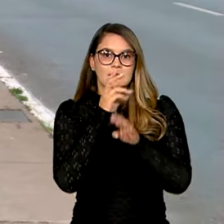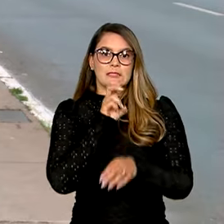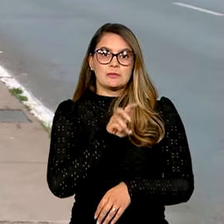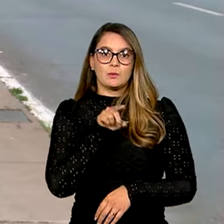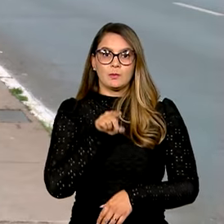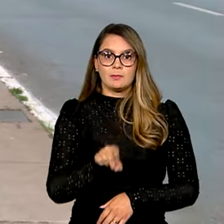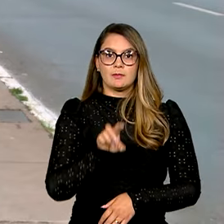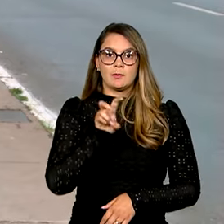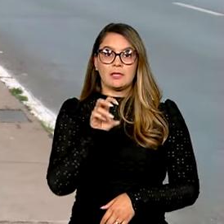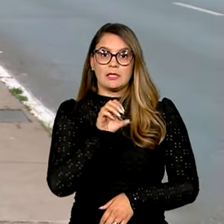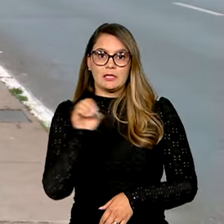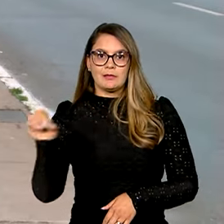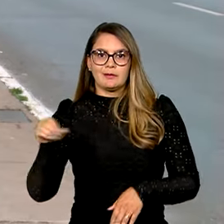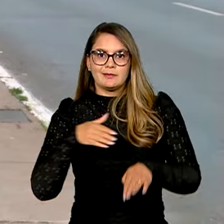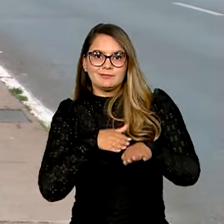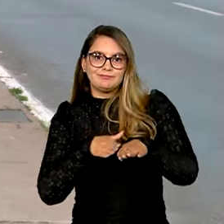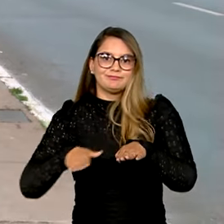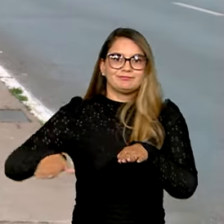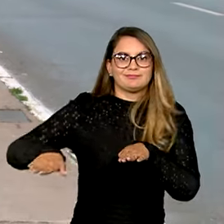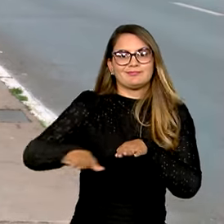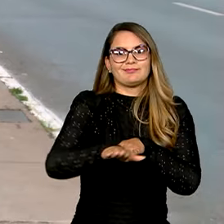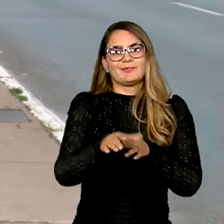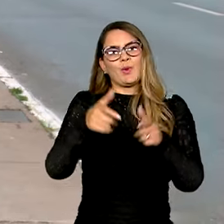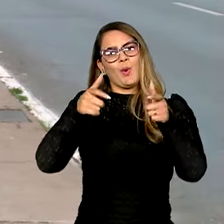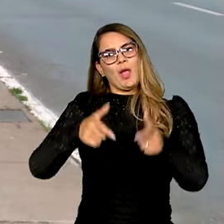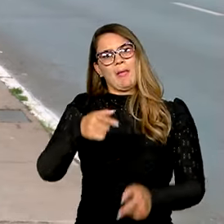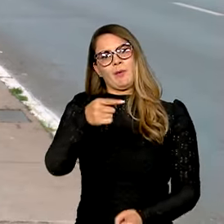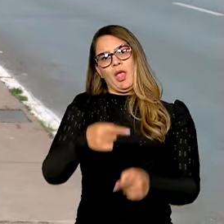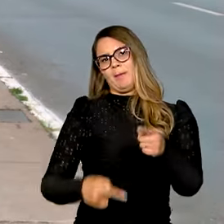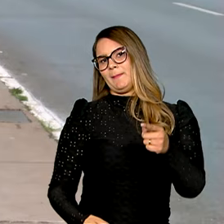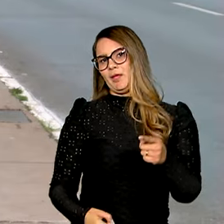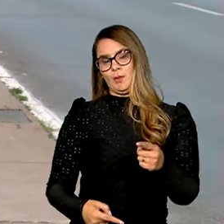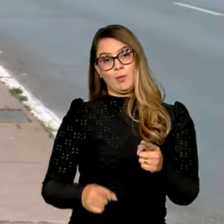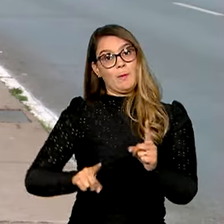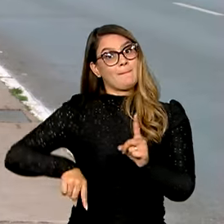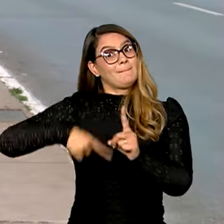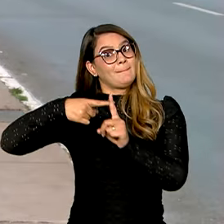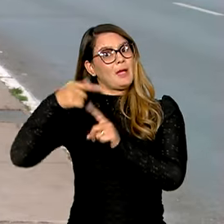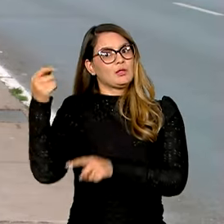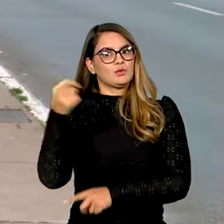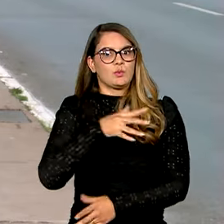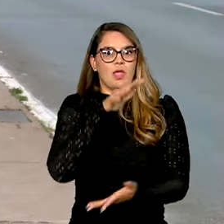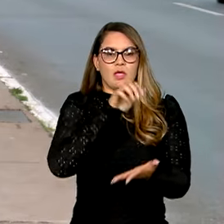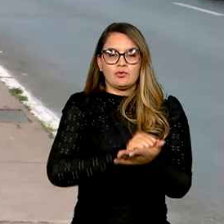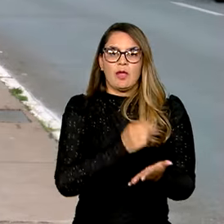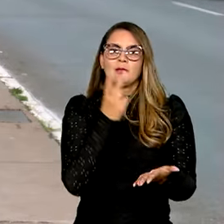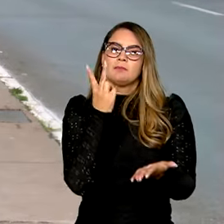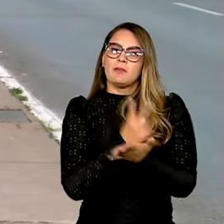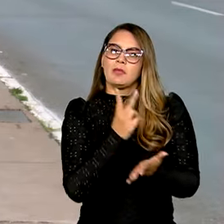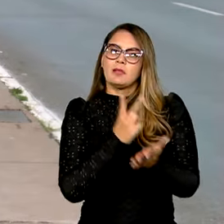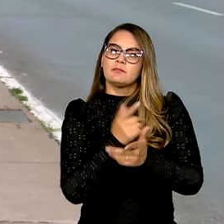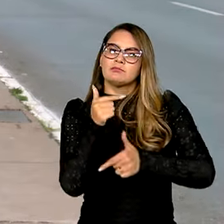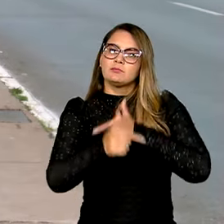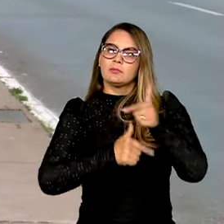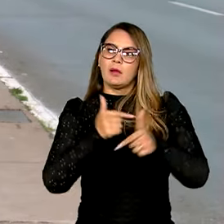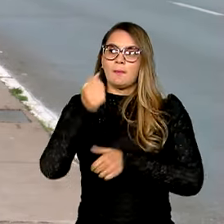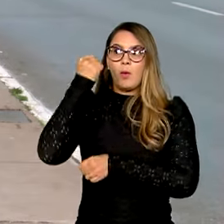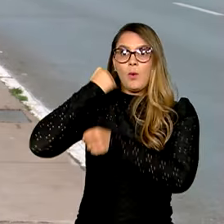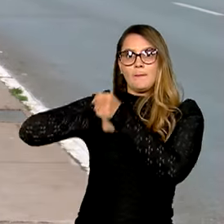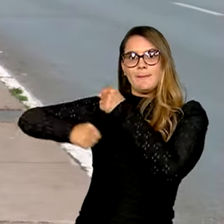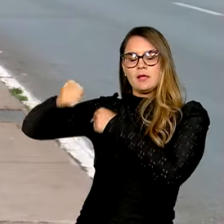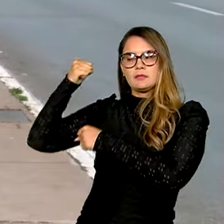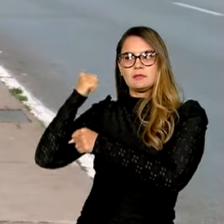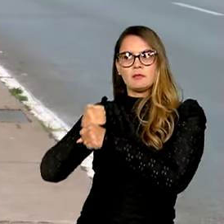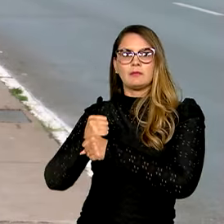.500 ultrapassagens em locais proibidos. Bem mais que o registrado na mesma operação no ano passado.